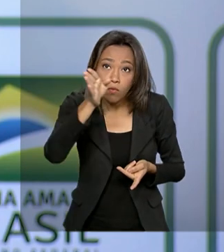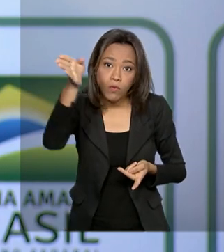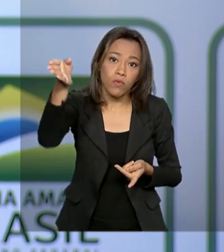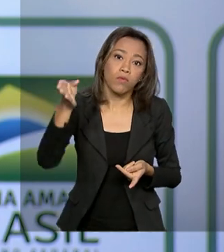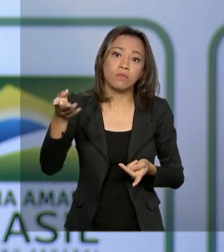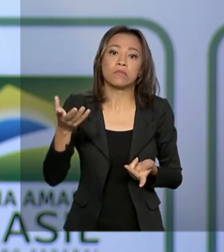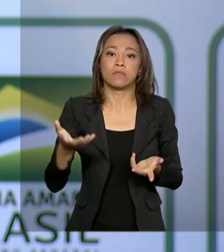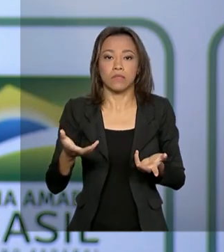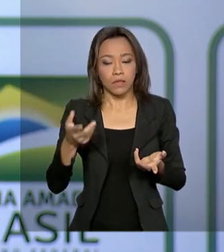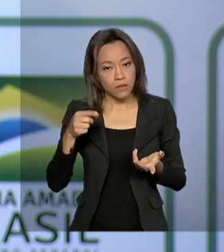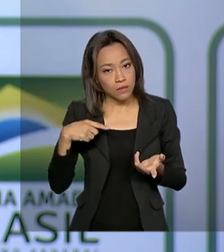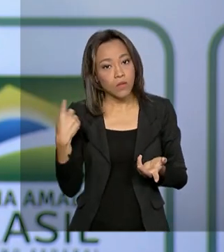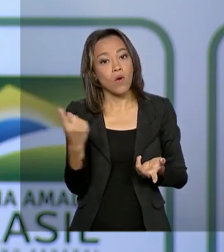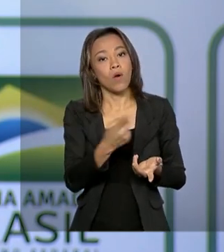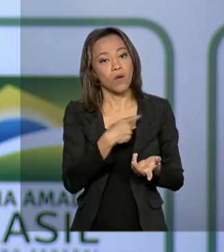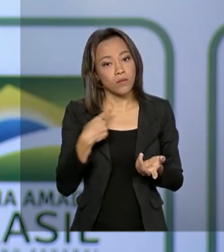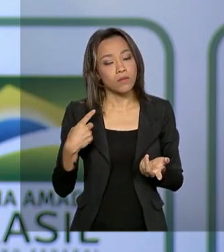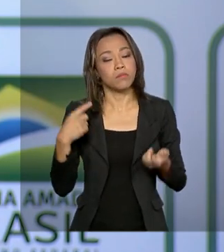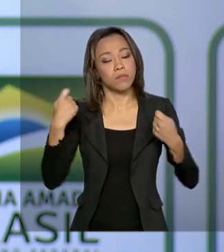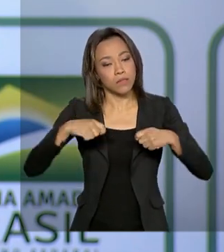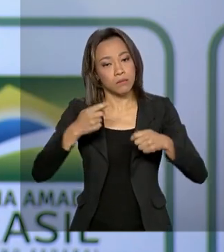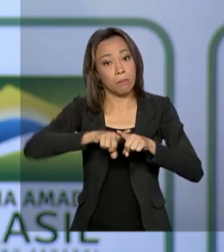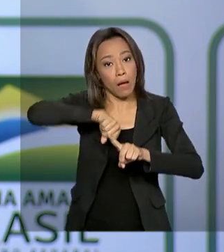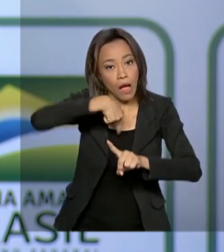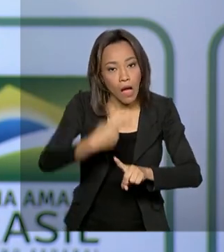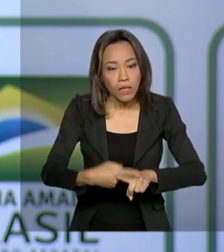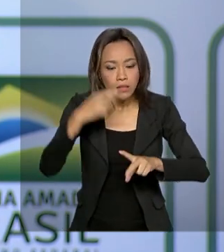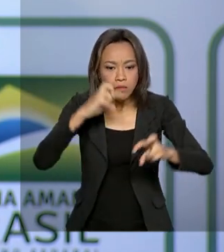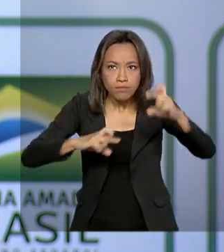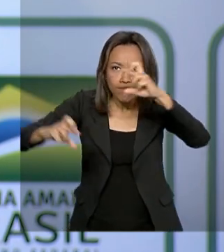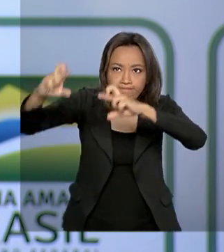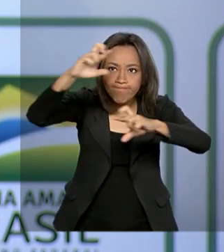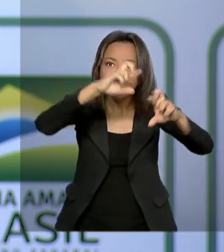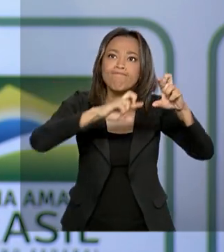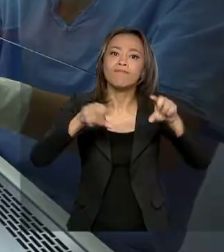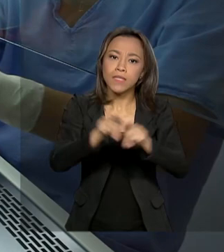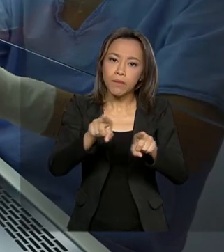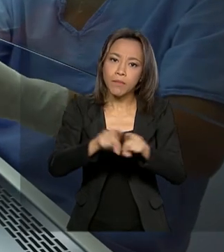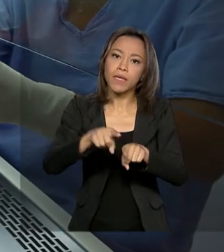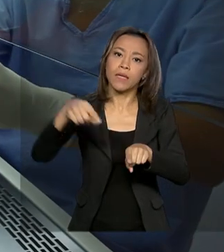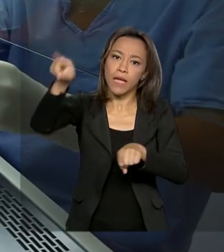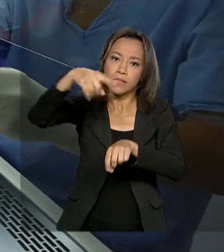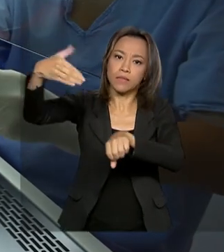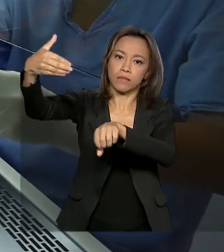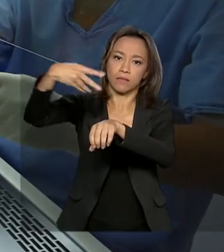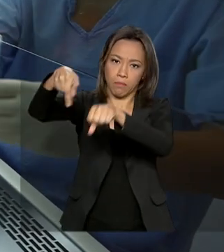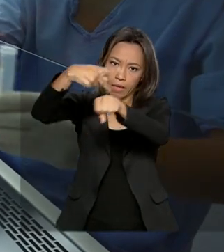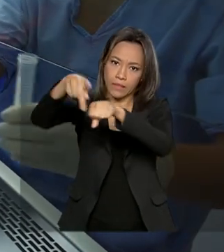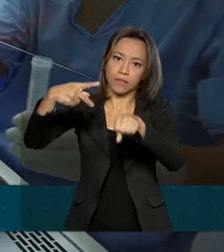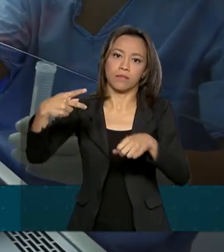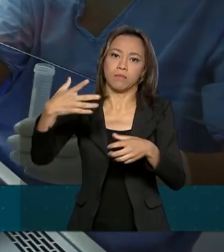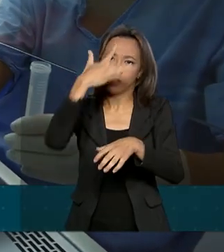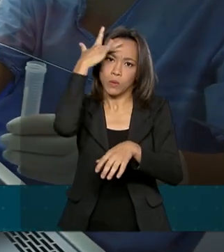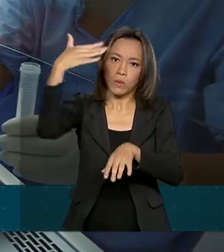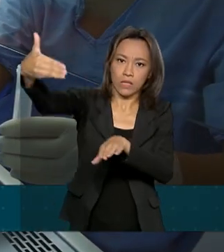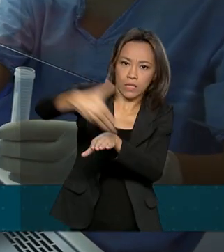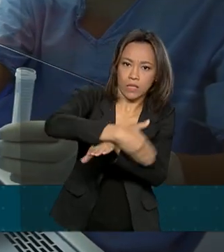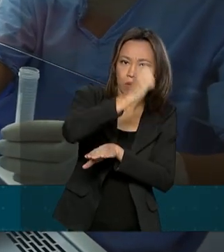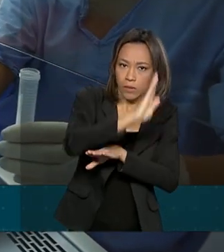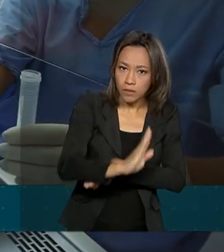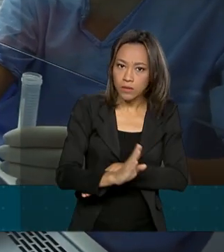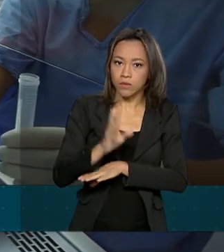sustentada, a gente aumenta na vigilância para esses países também. O Brasil já tem capacidade de